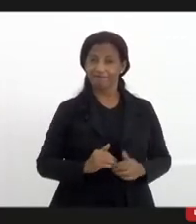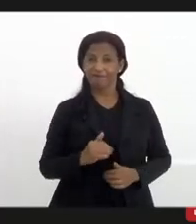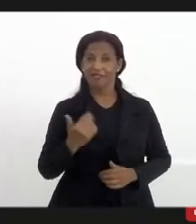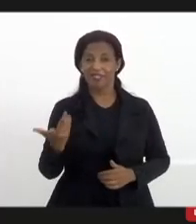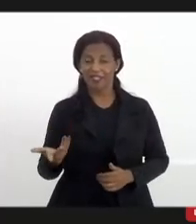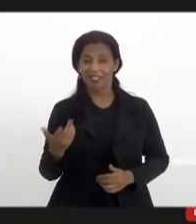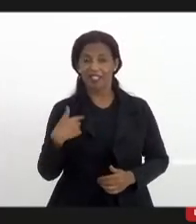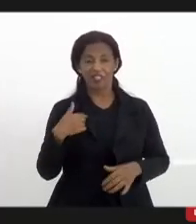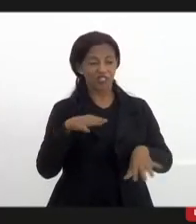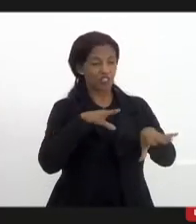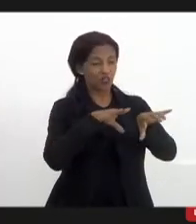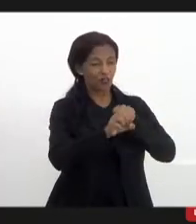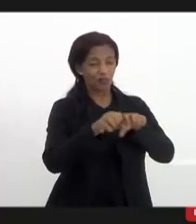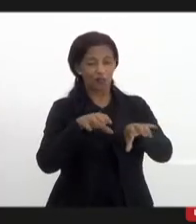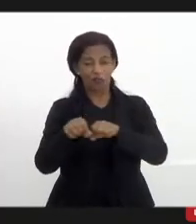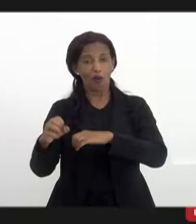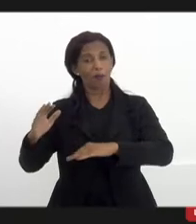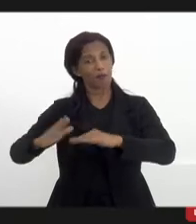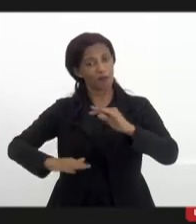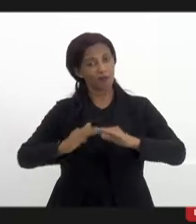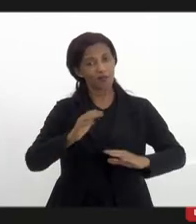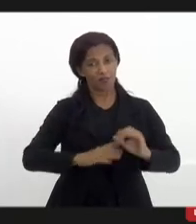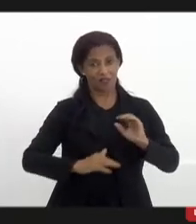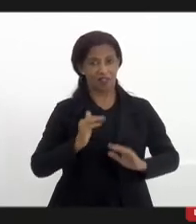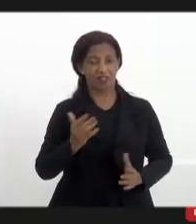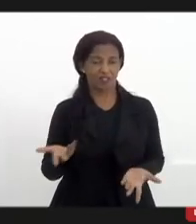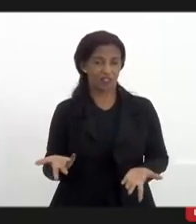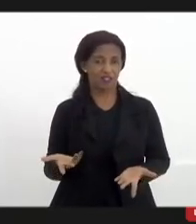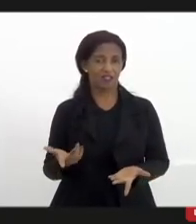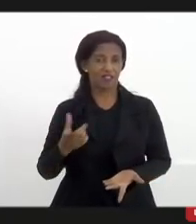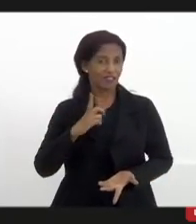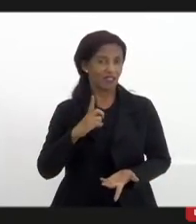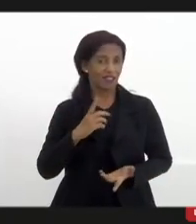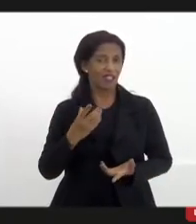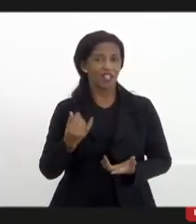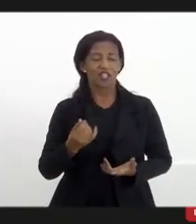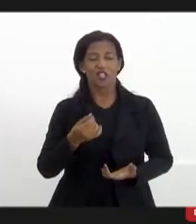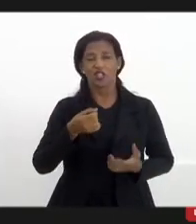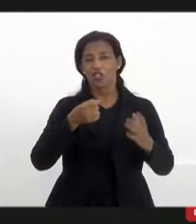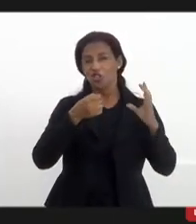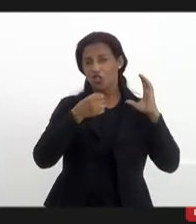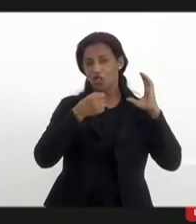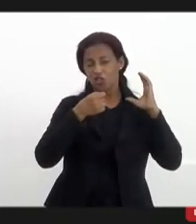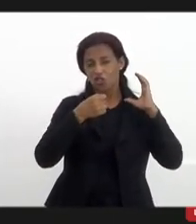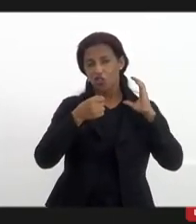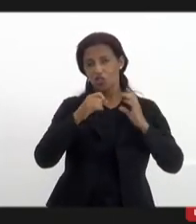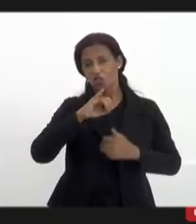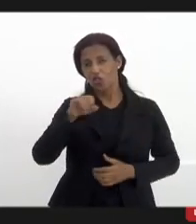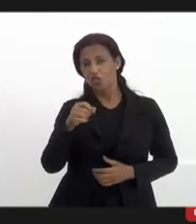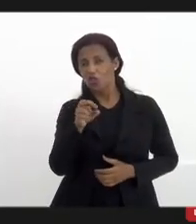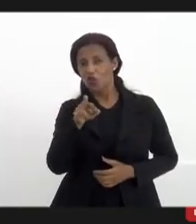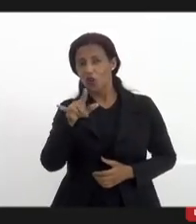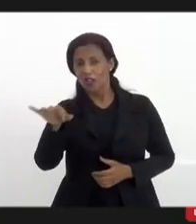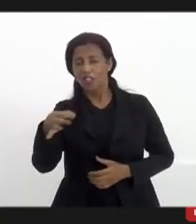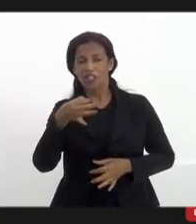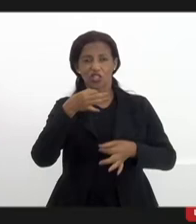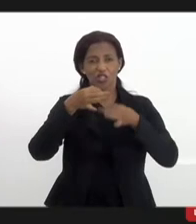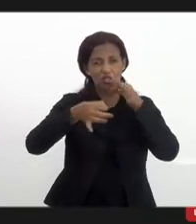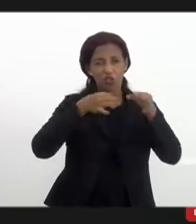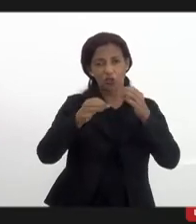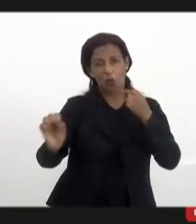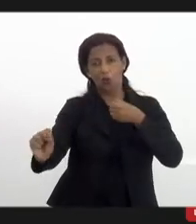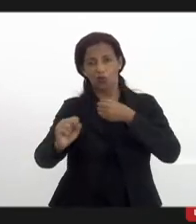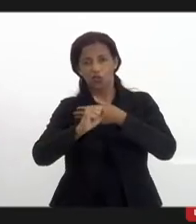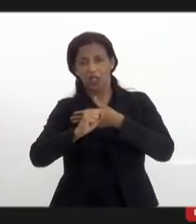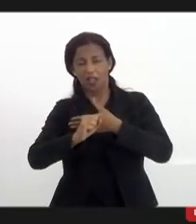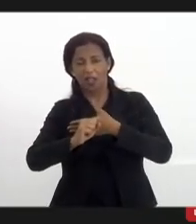um formador de profissionais a rádio comunitária é formador de profissionais de jornalista de locutores de operador de áudio entre outros